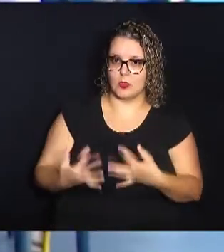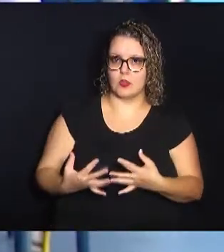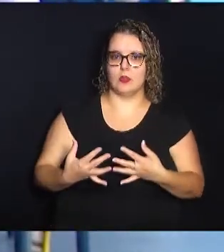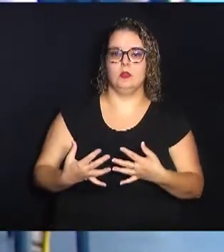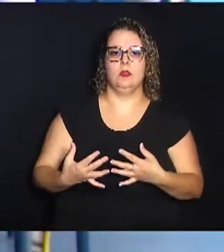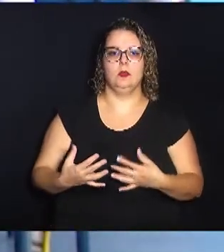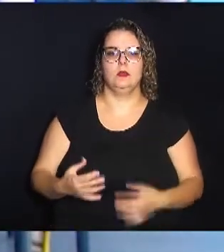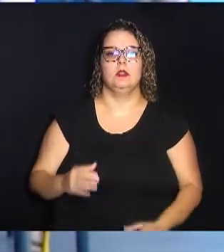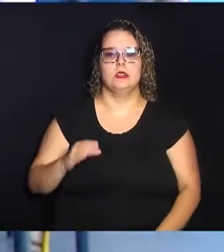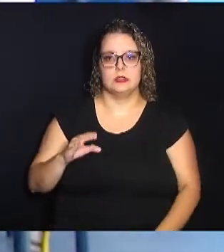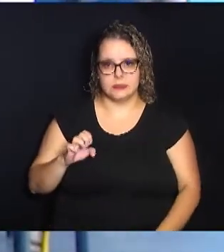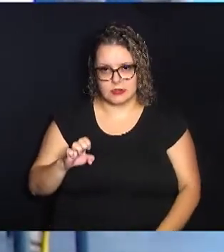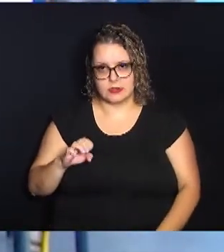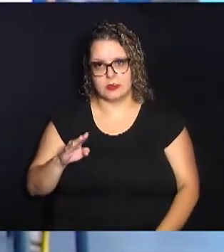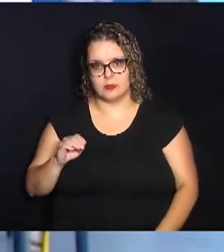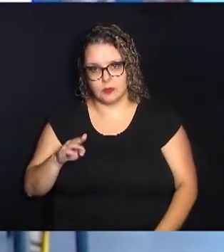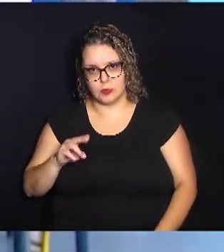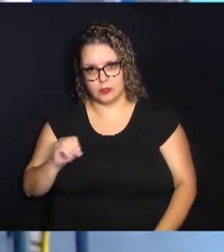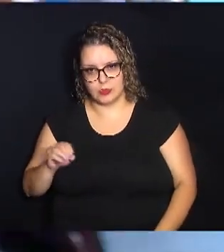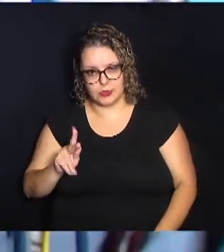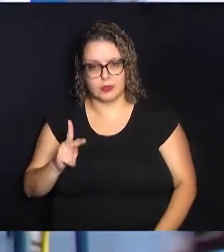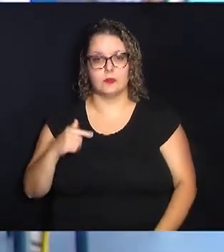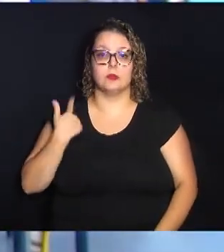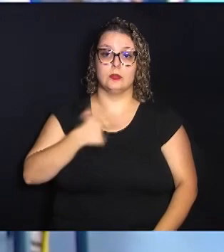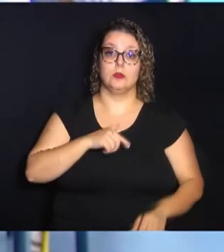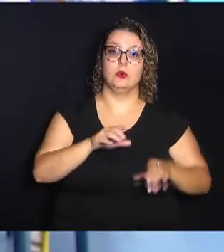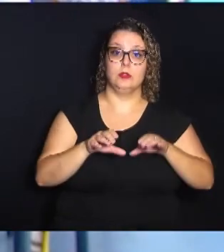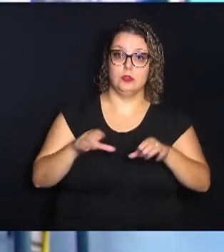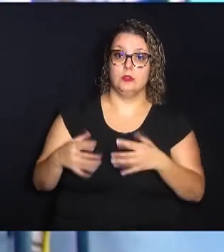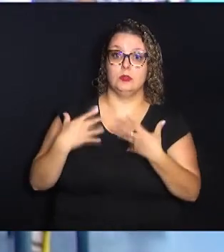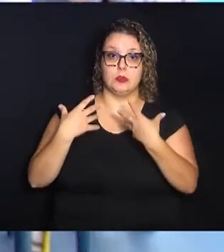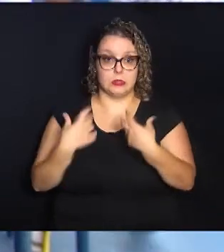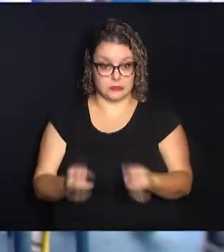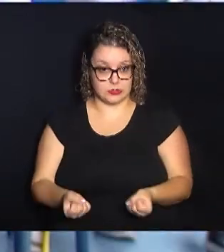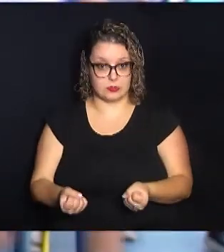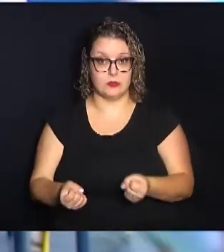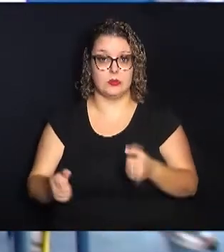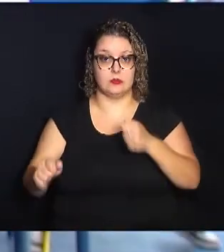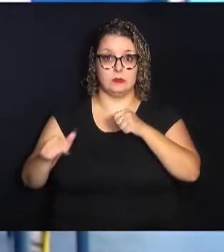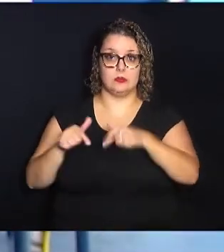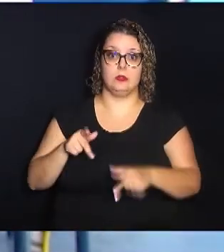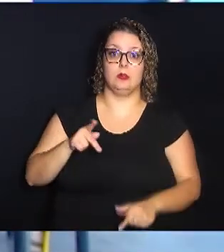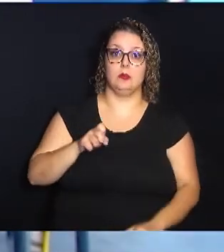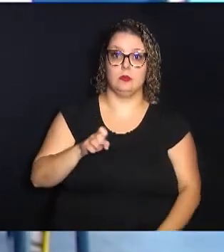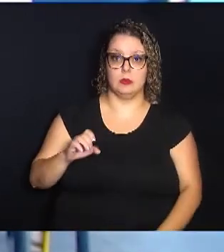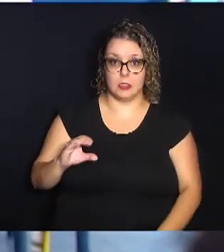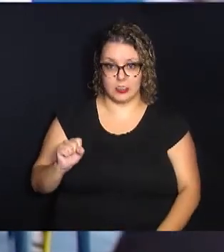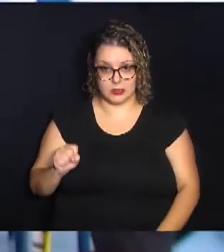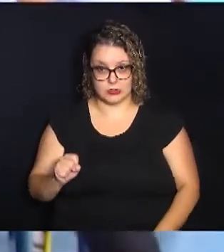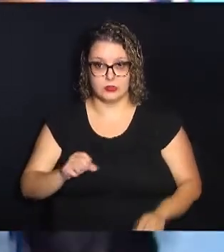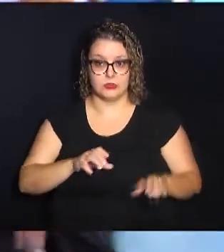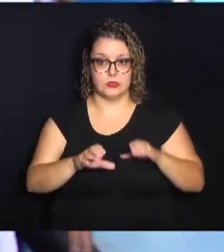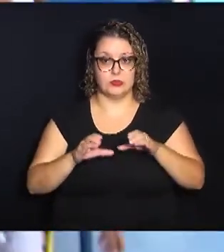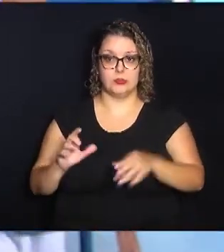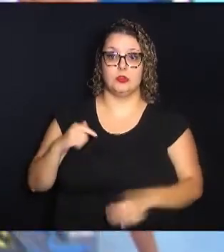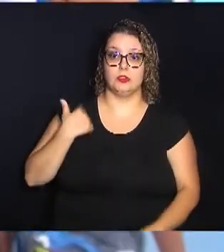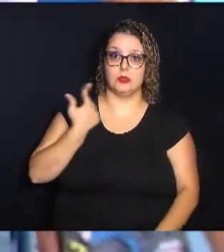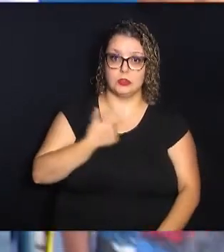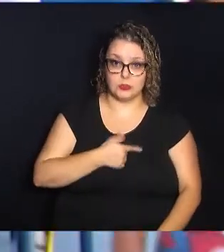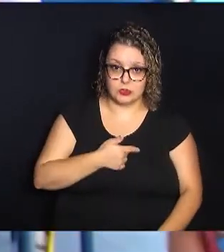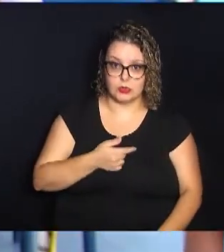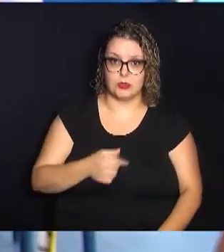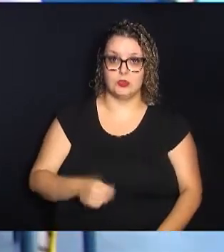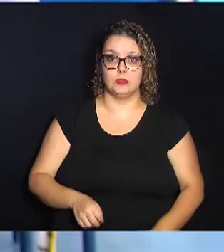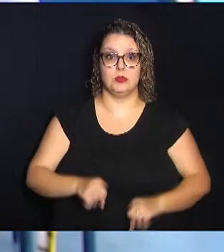Seduc, que passam para a diretoria, e nós, coordenadores, recebemos a formação das PECs de coordenação e aí nós vamos repassar isso